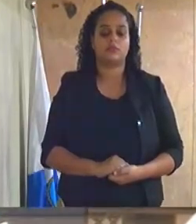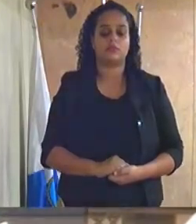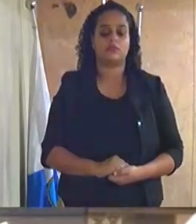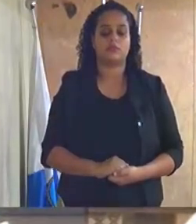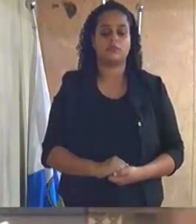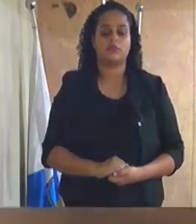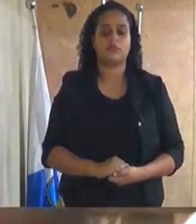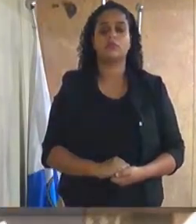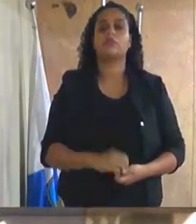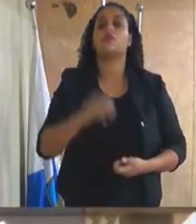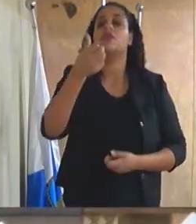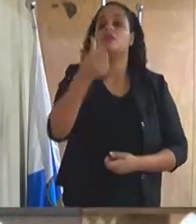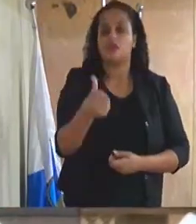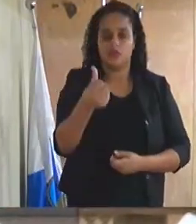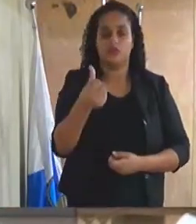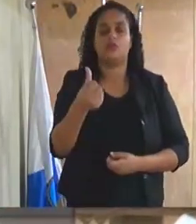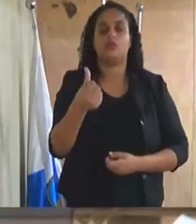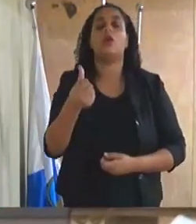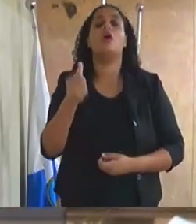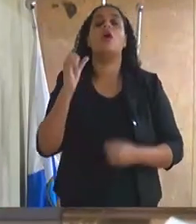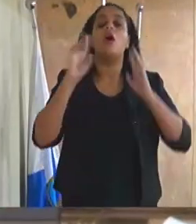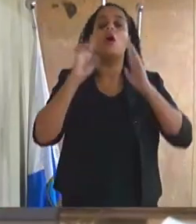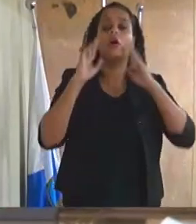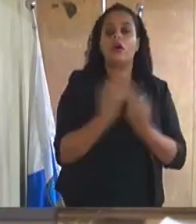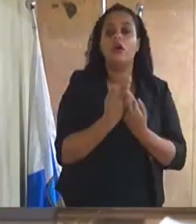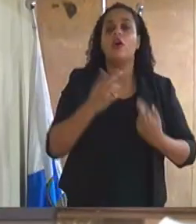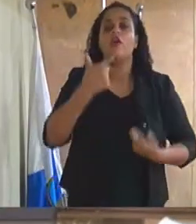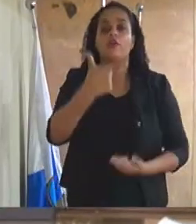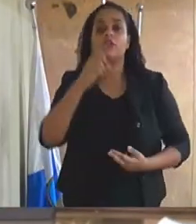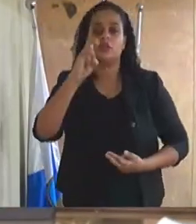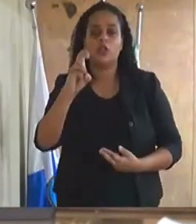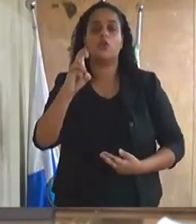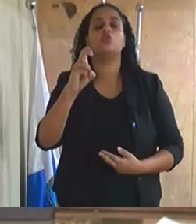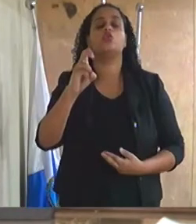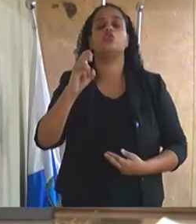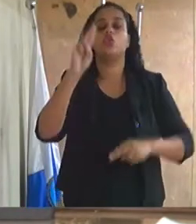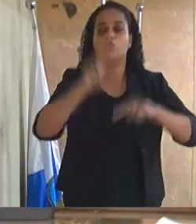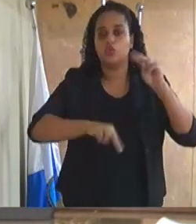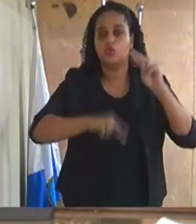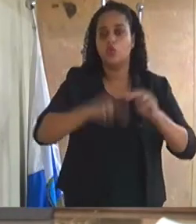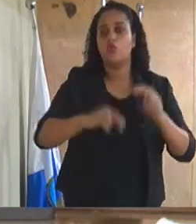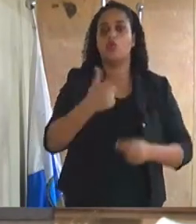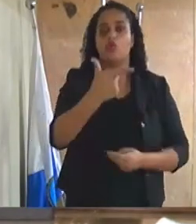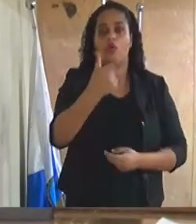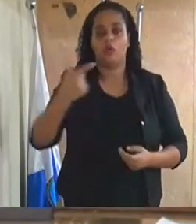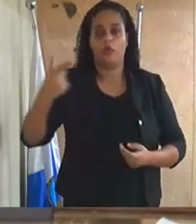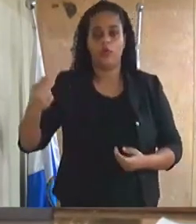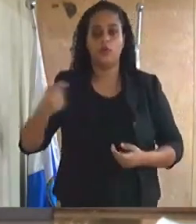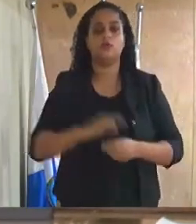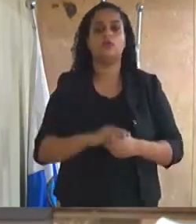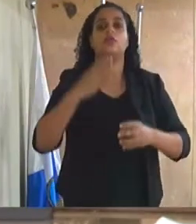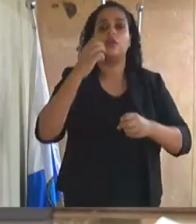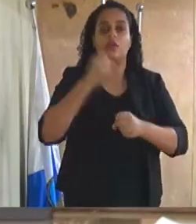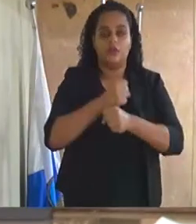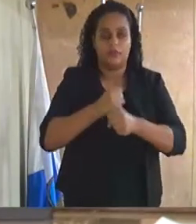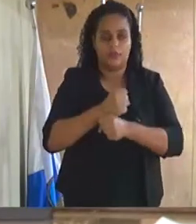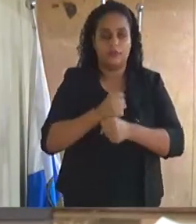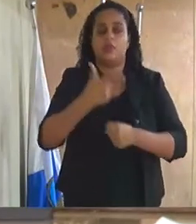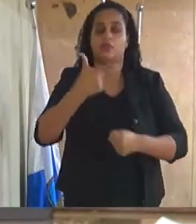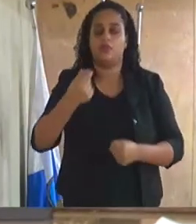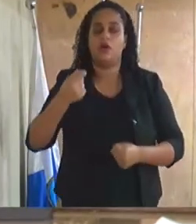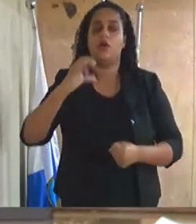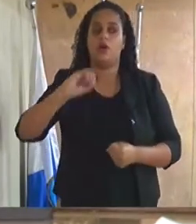sexta reunião ordinária de 25 de junho de 2020 mensagem 020 do gabinete do